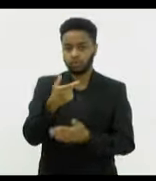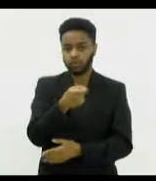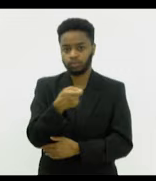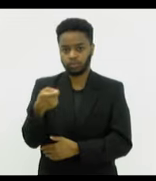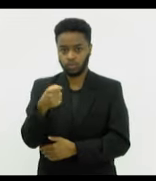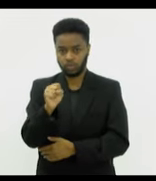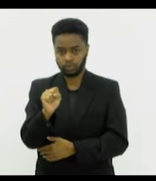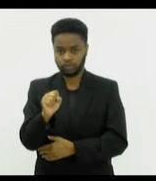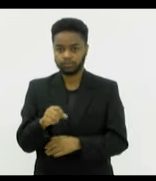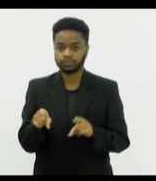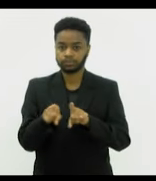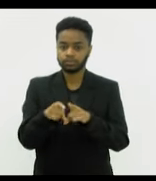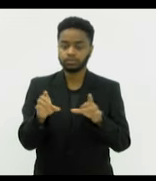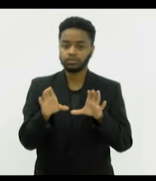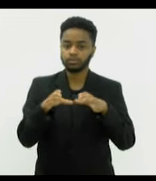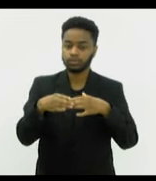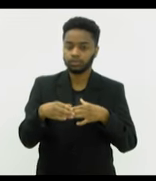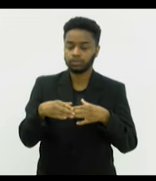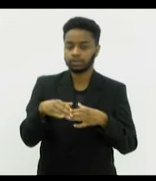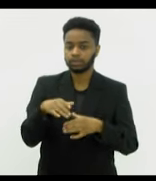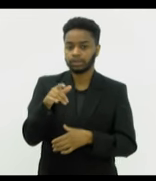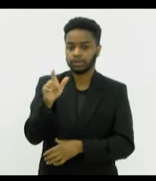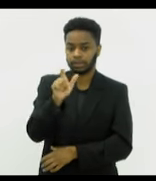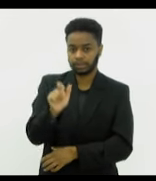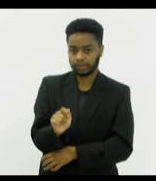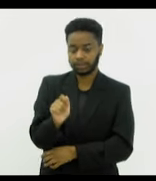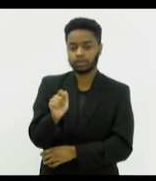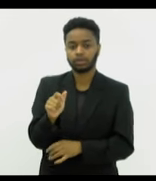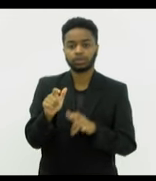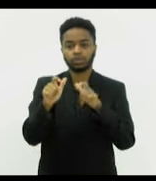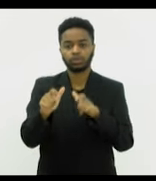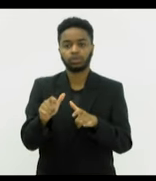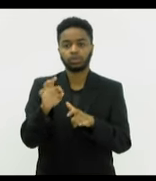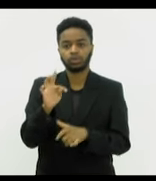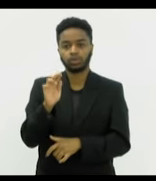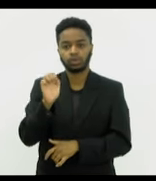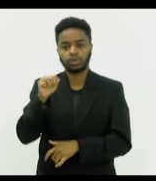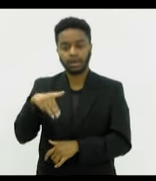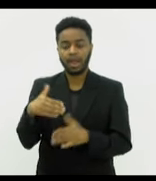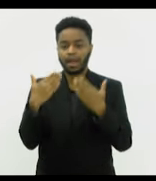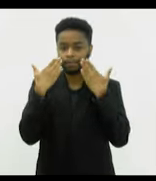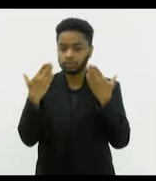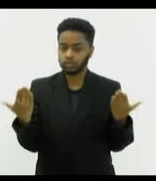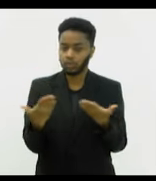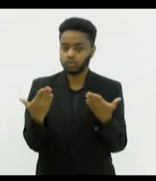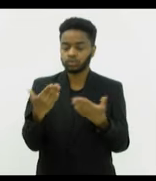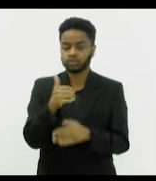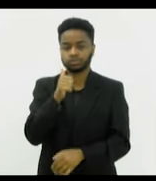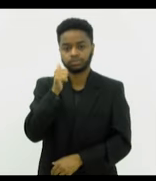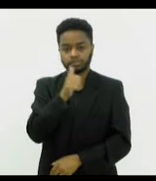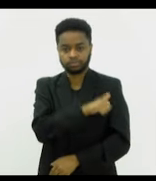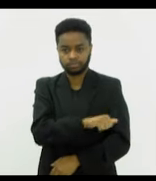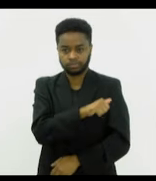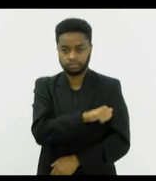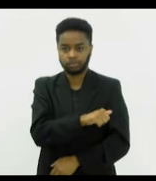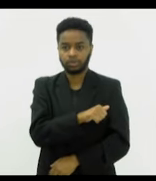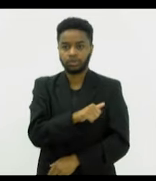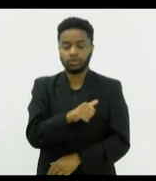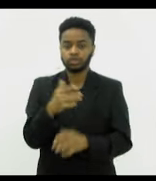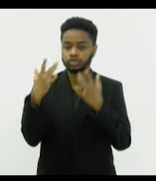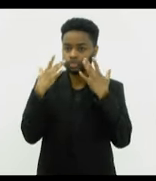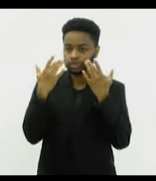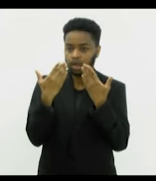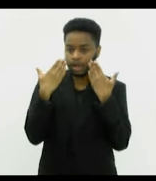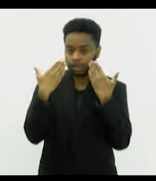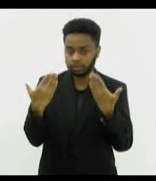A companhia italiana Butinque, sediada em Turim, está no Rio para apresentar hoje o espetáculo Coppelia Project, na